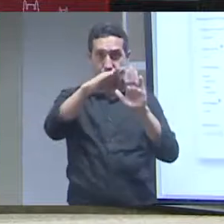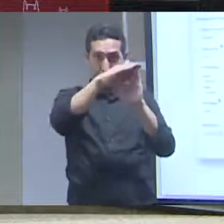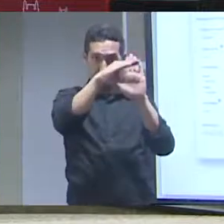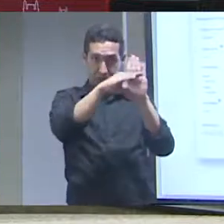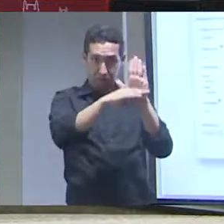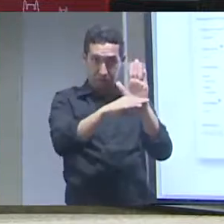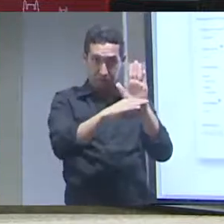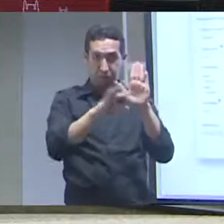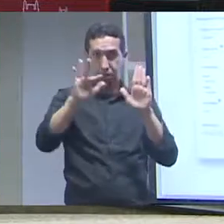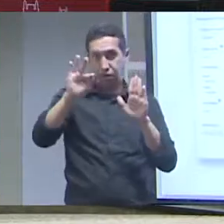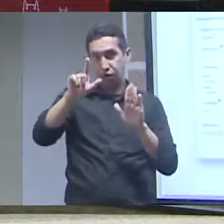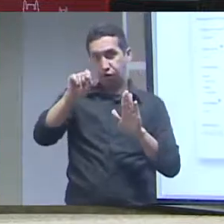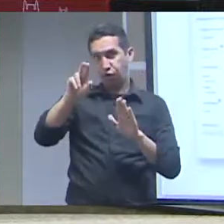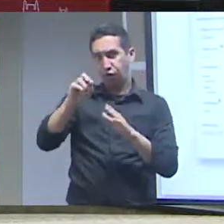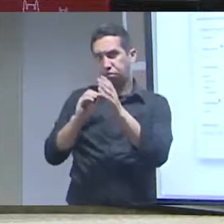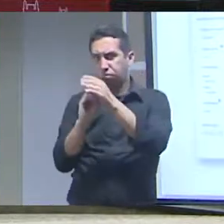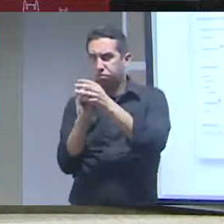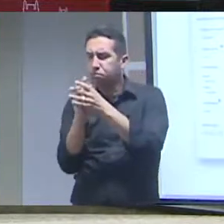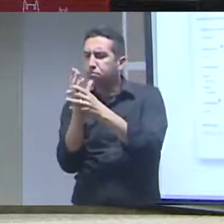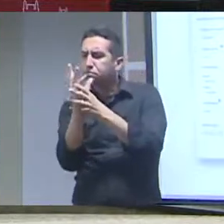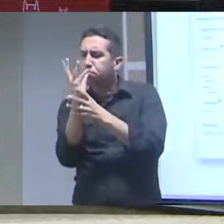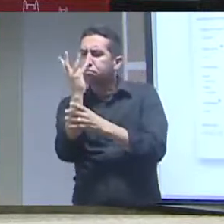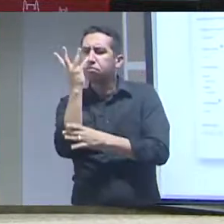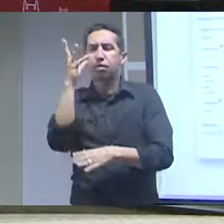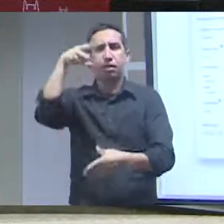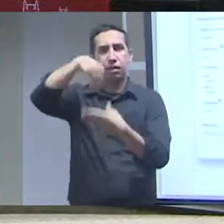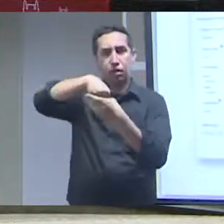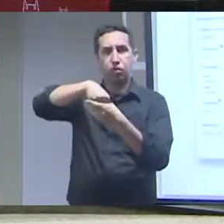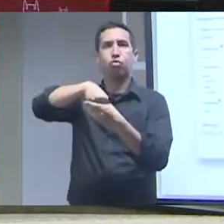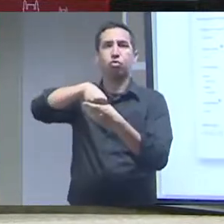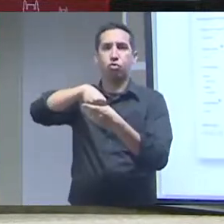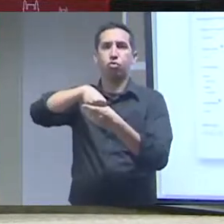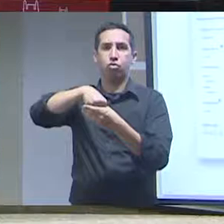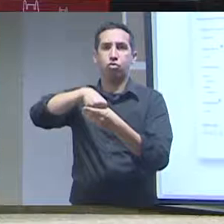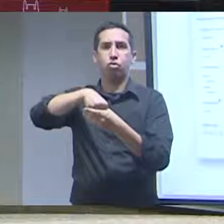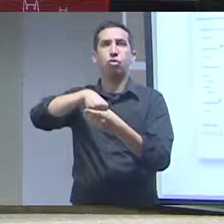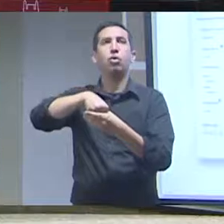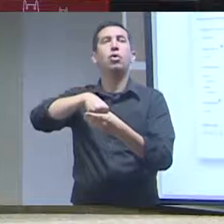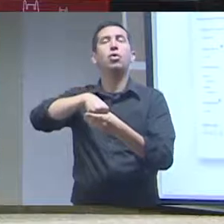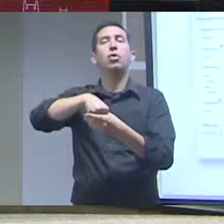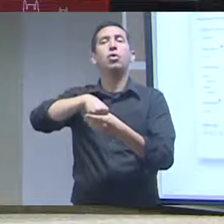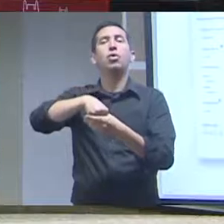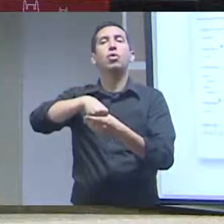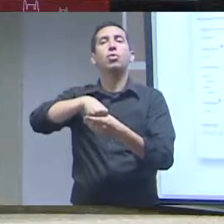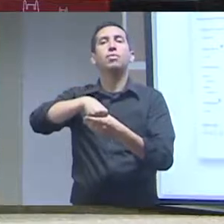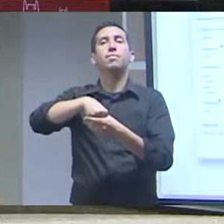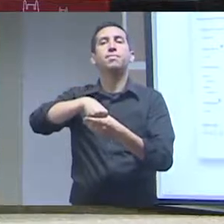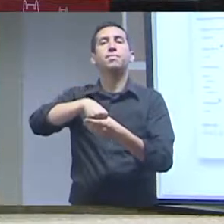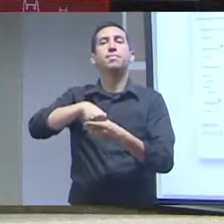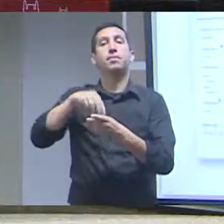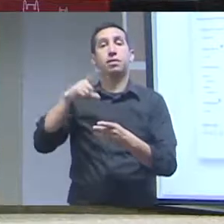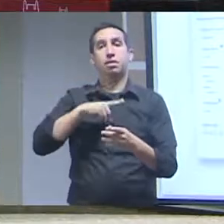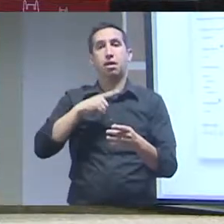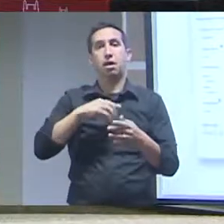isso é um outro sistema que foi desenvolvido porque publicar um checklist da Flora